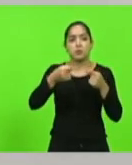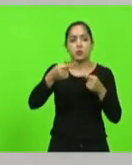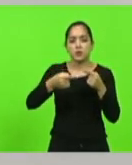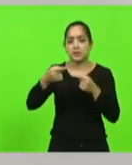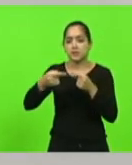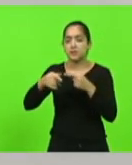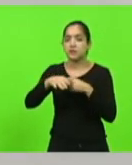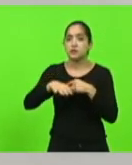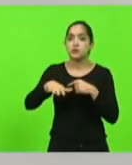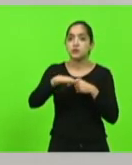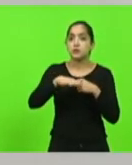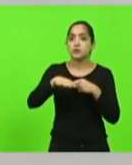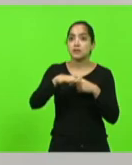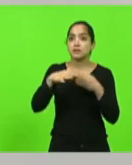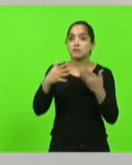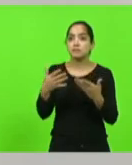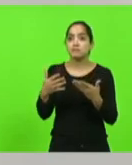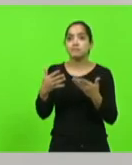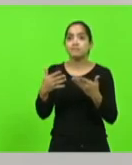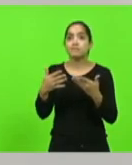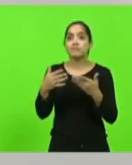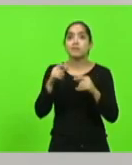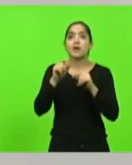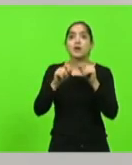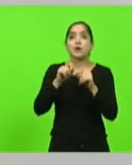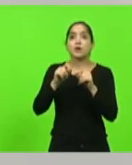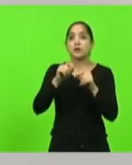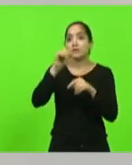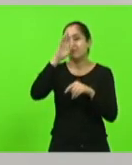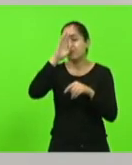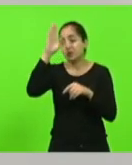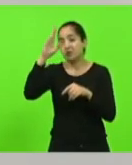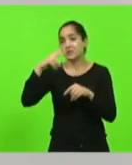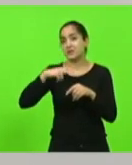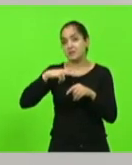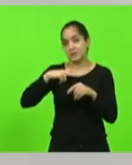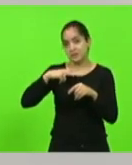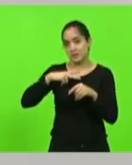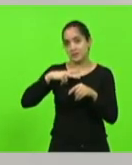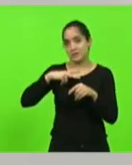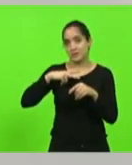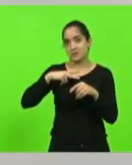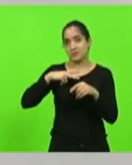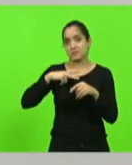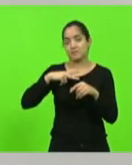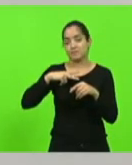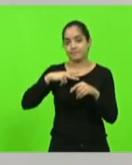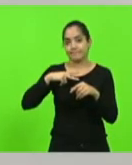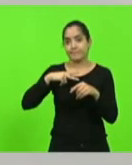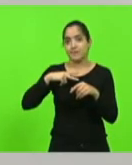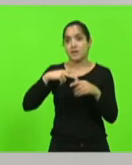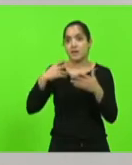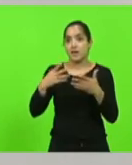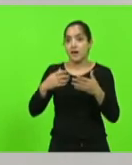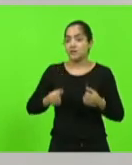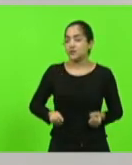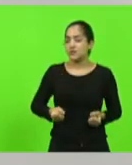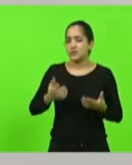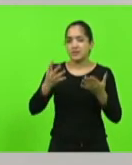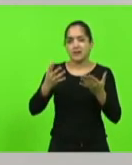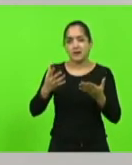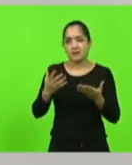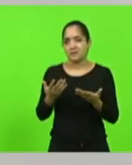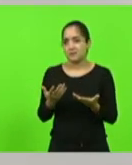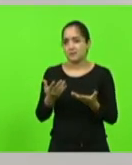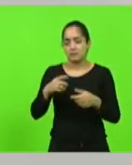instâncias, é dominado por prioridades particulares ao invés de prioridades gerais. Nós gastamos muito tempo discutindo